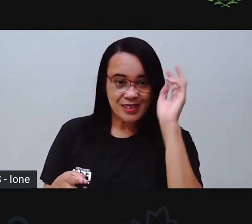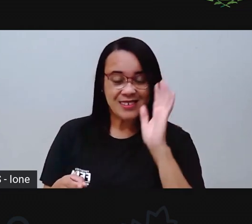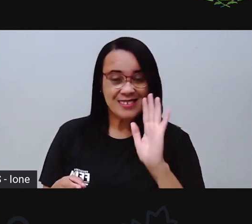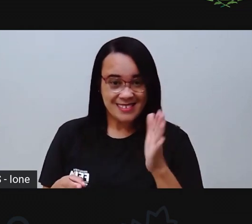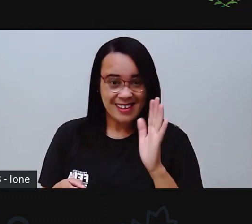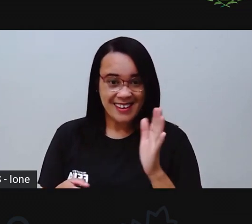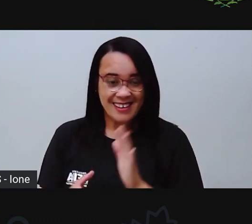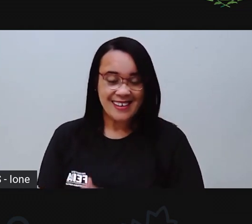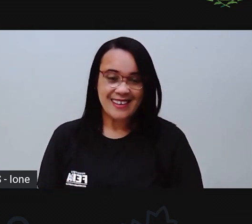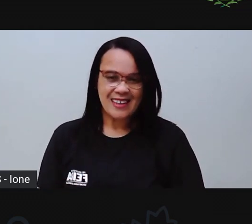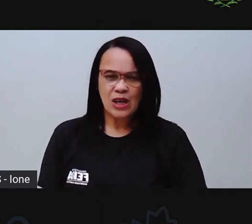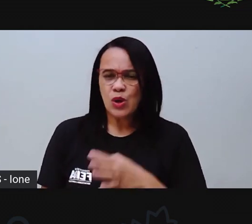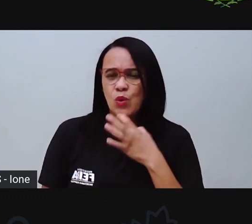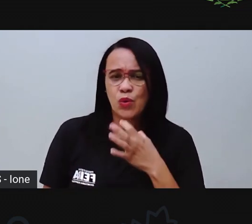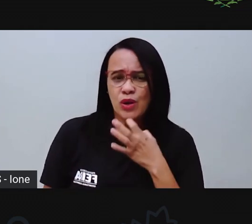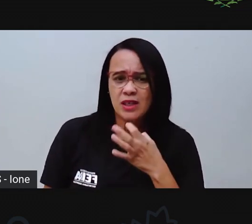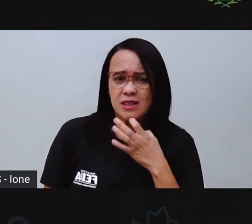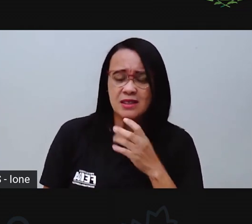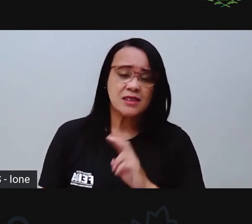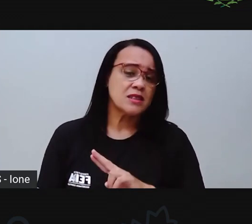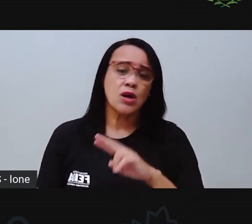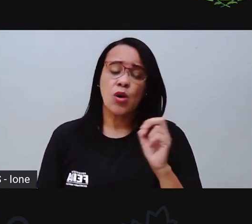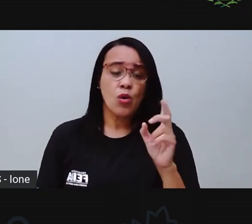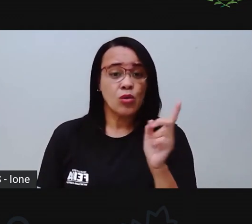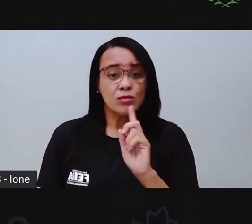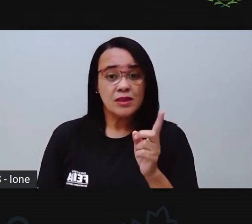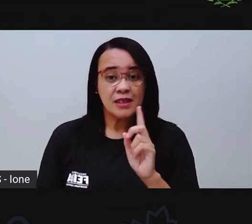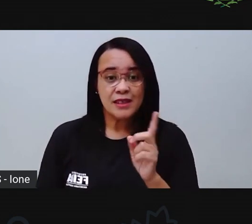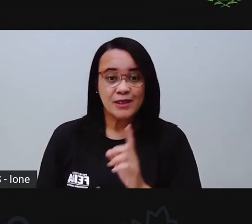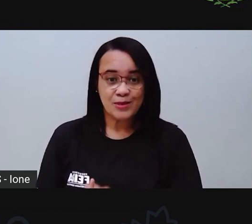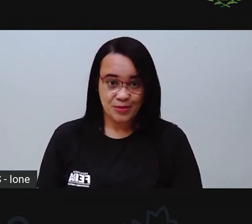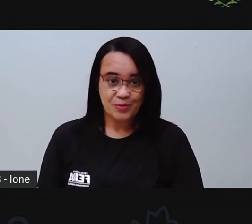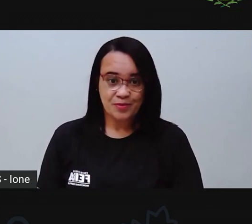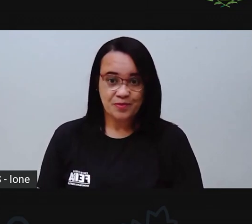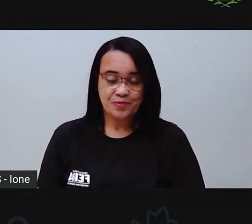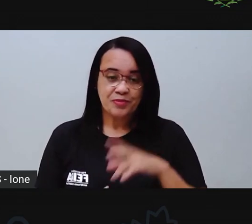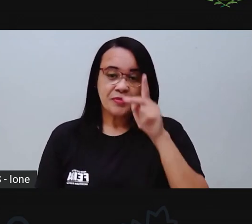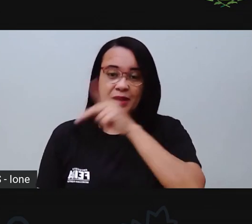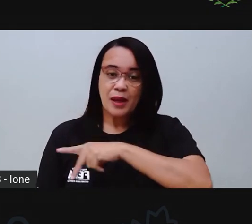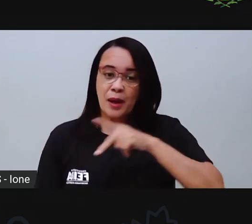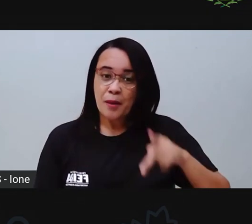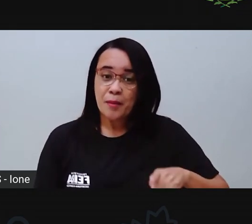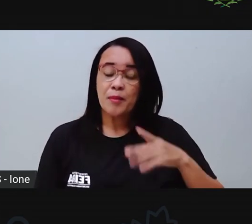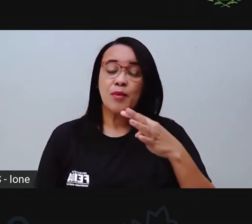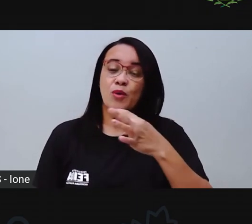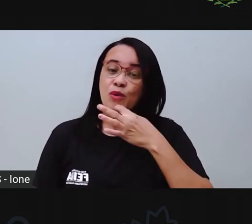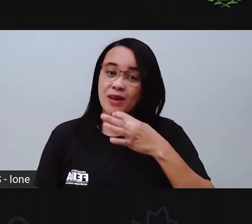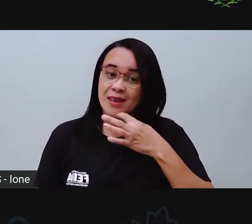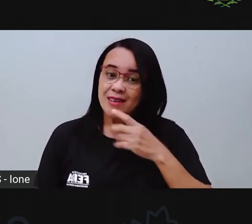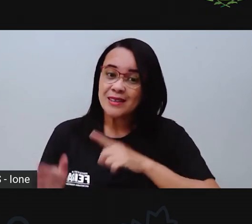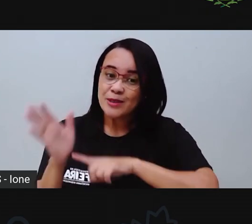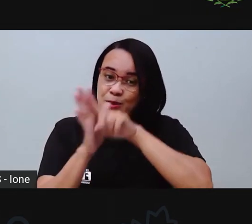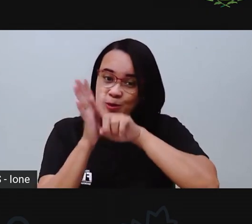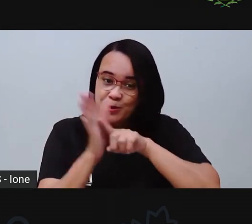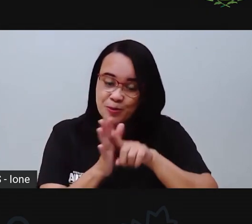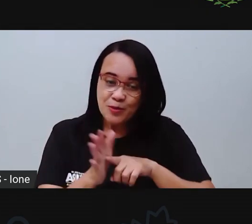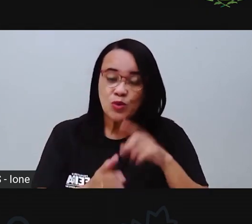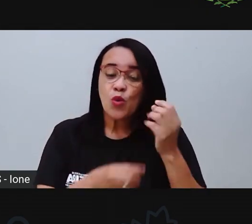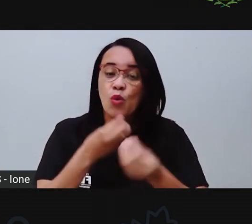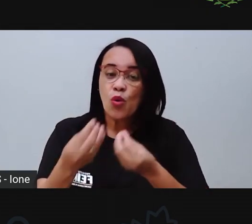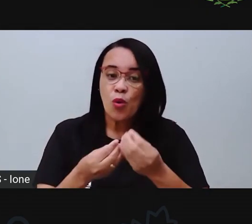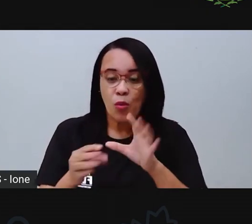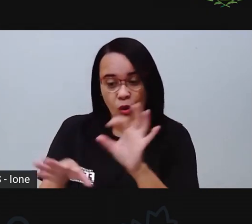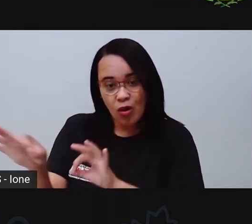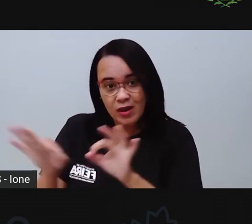conheciam, né? A Pró conheceu a partir daqui, planejando para trazer essa aula para vocês, né? A Pró está